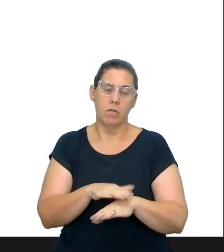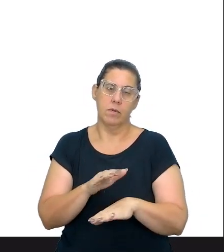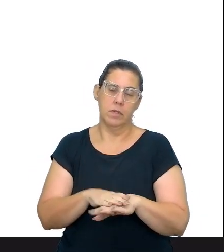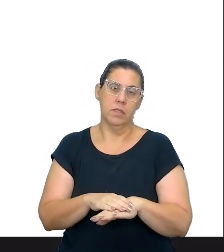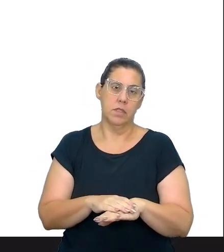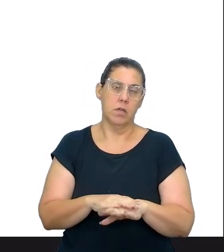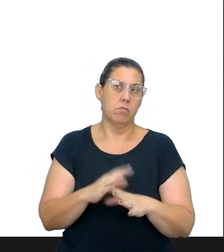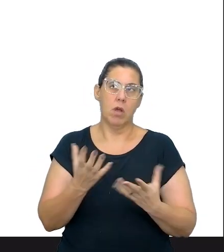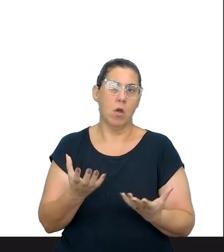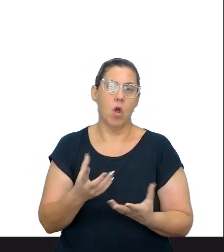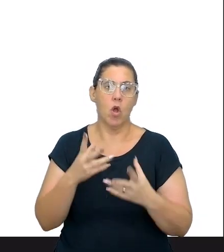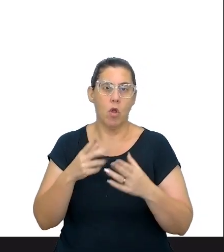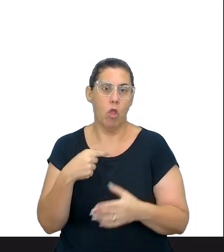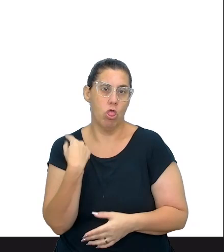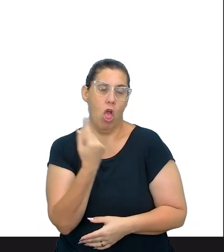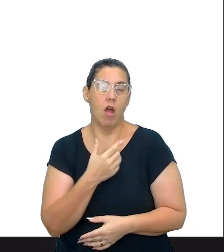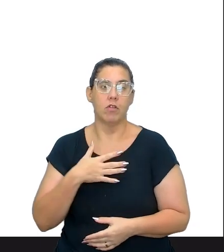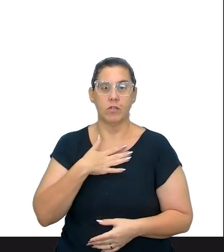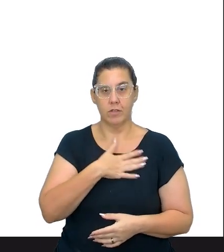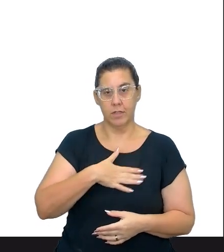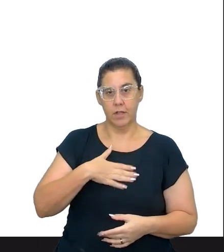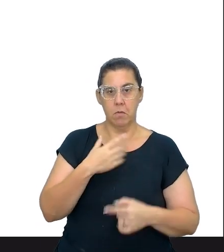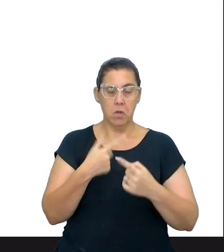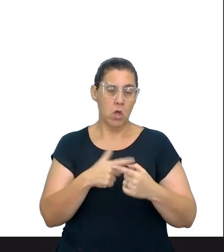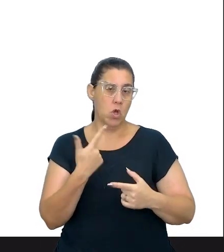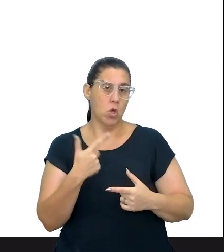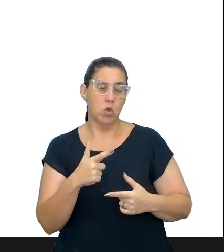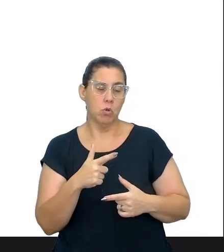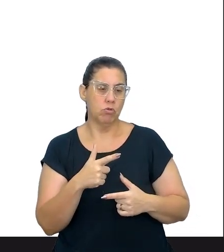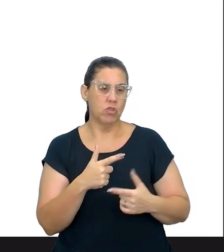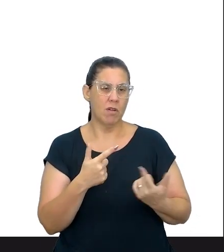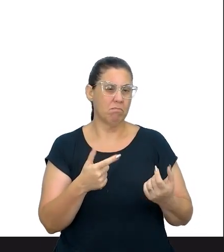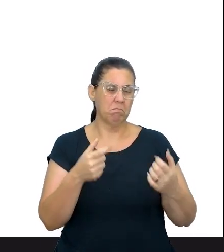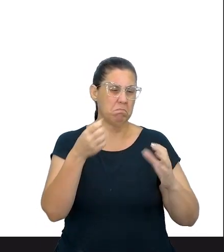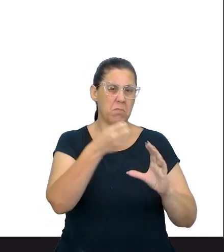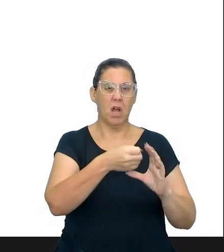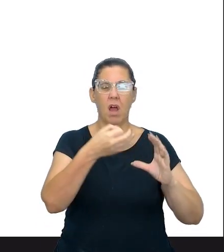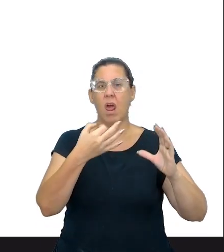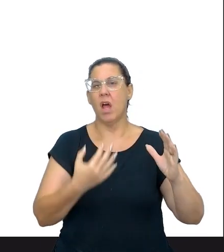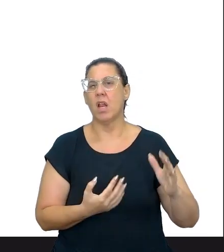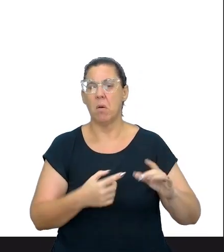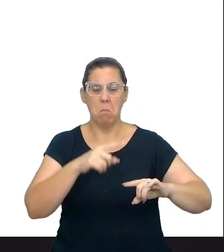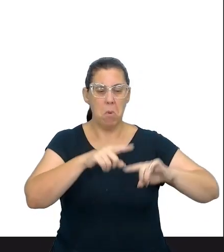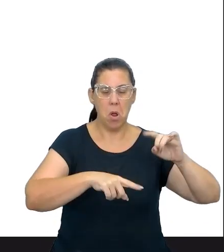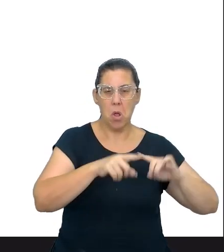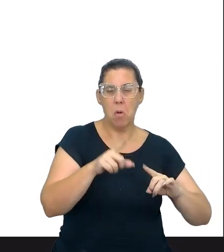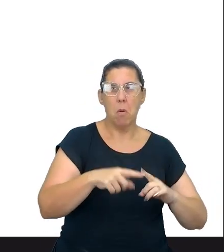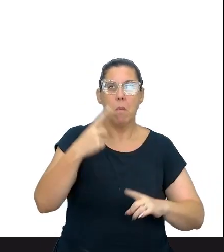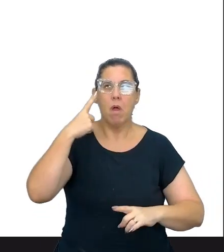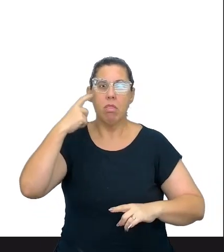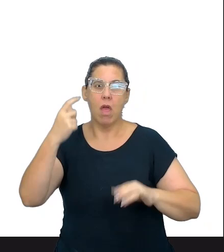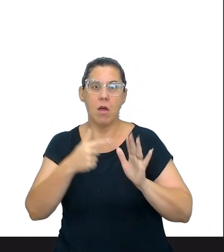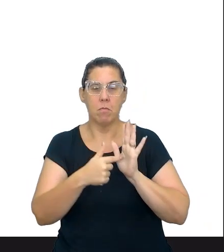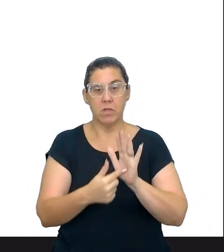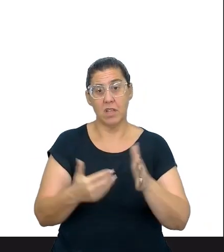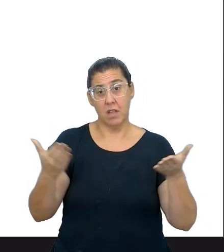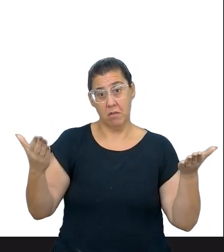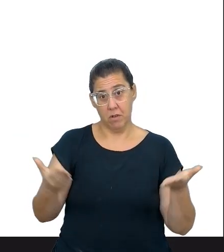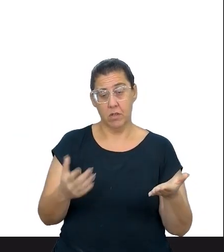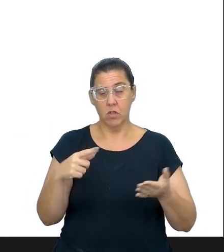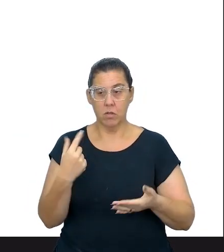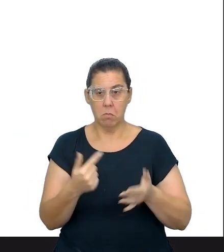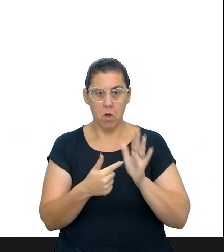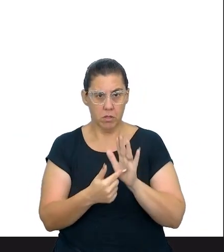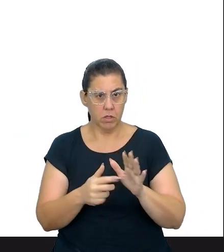agrado, porque não tinha elementos, né? Para ele sustentar a sua ideia. E hoje a gente trabalha o